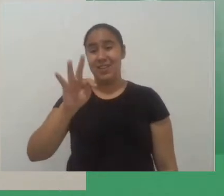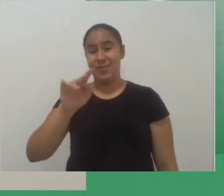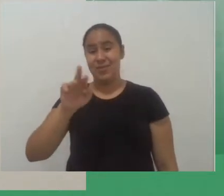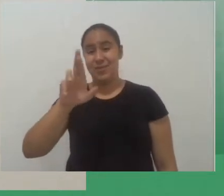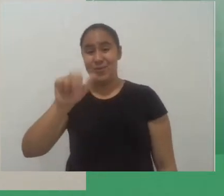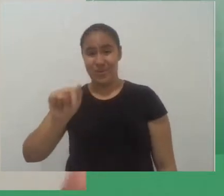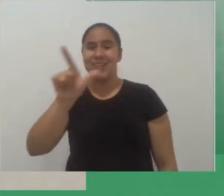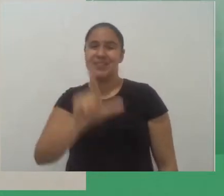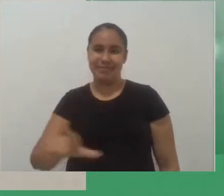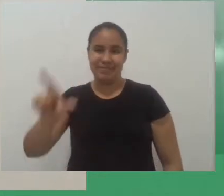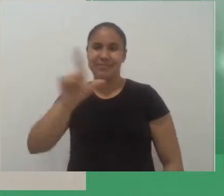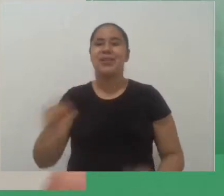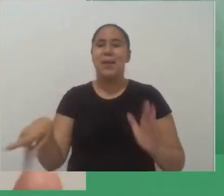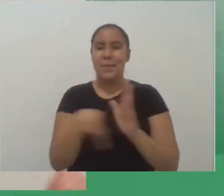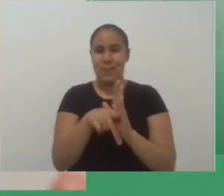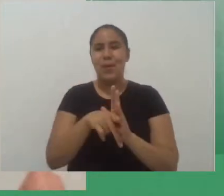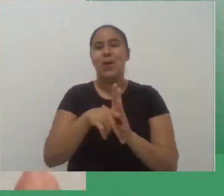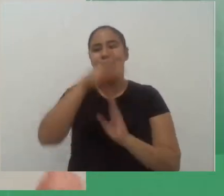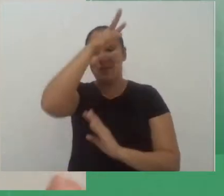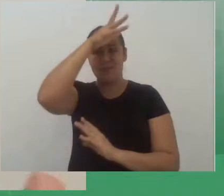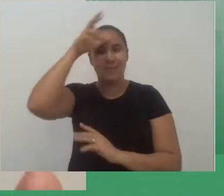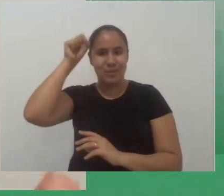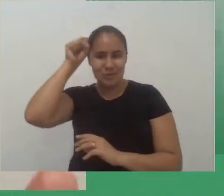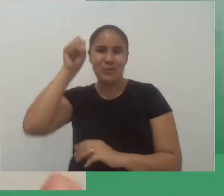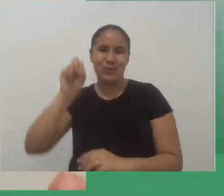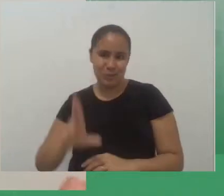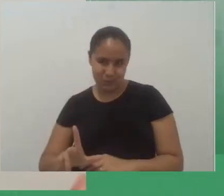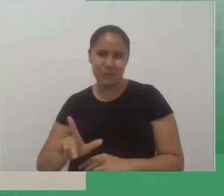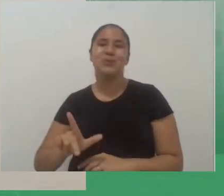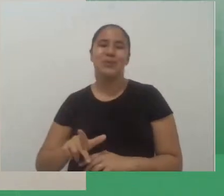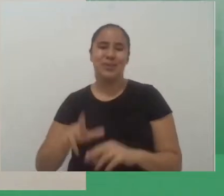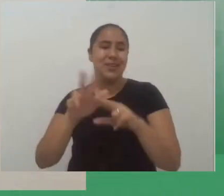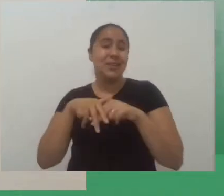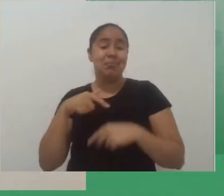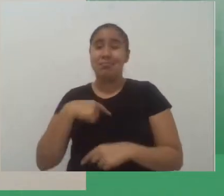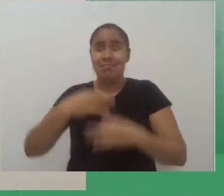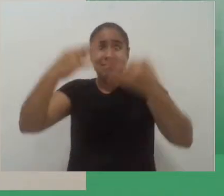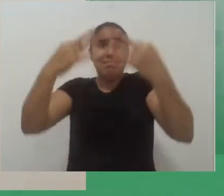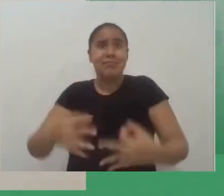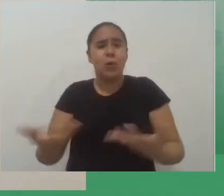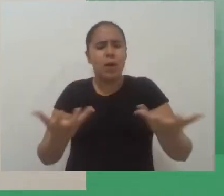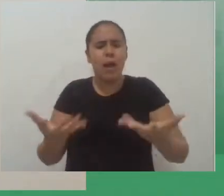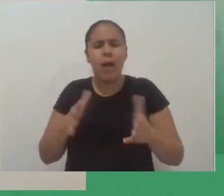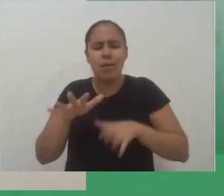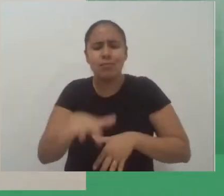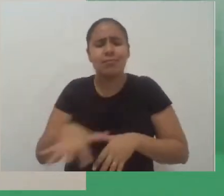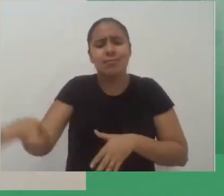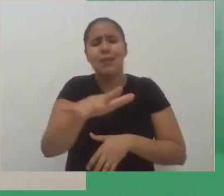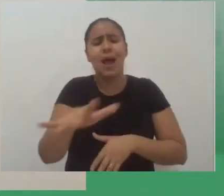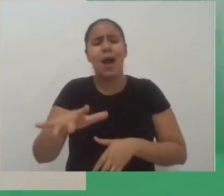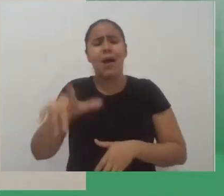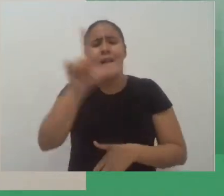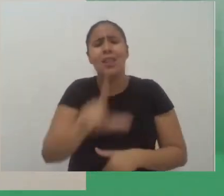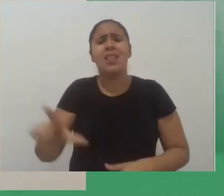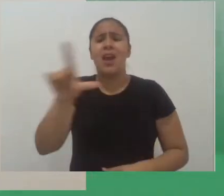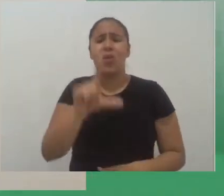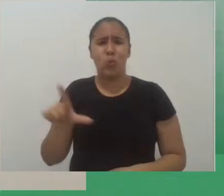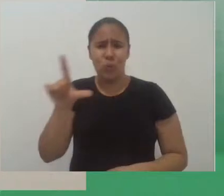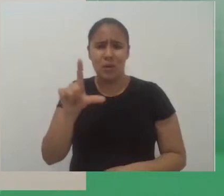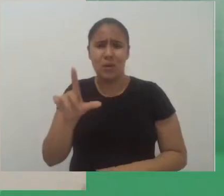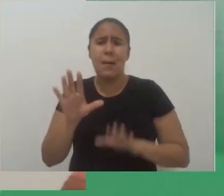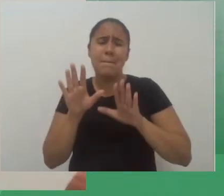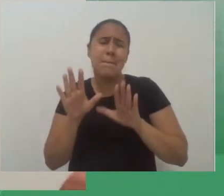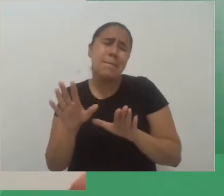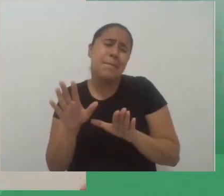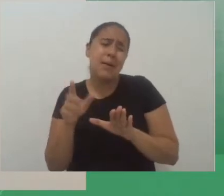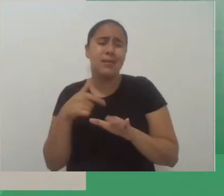e a única certeza que eu tinha era que eu queria trabalhar com literatura mas para sair um pouquinho da minha zona de conforto eu queria